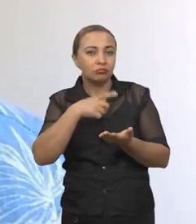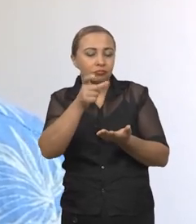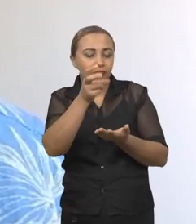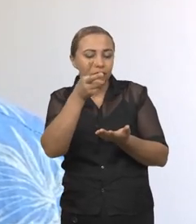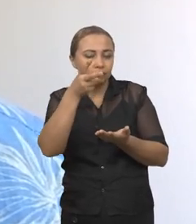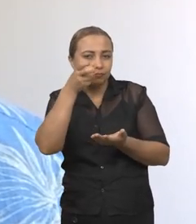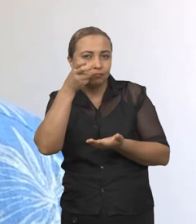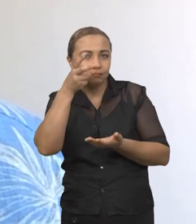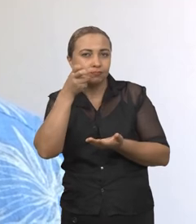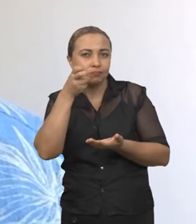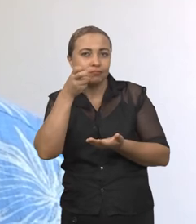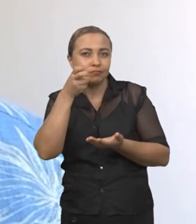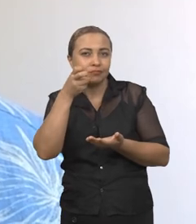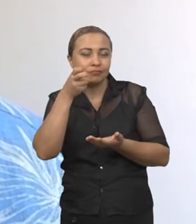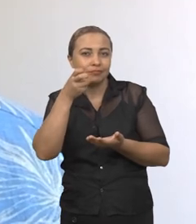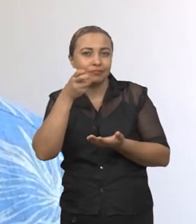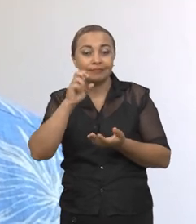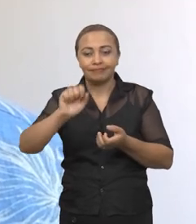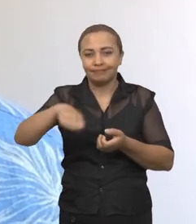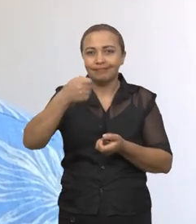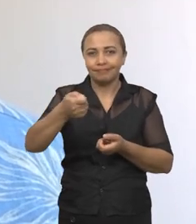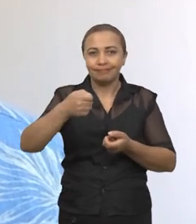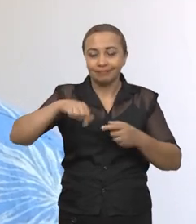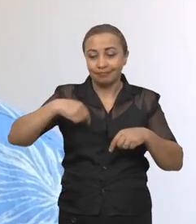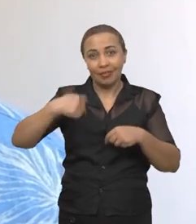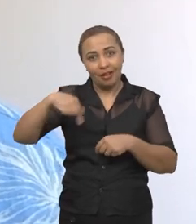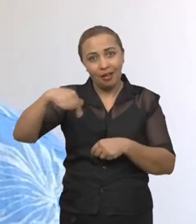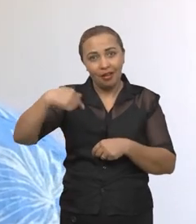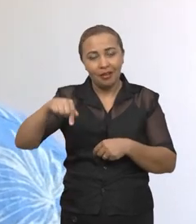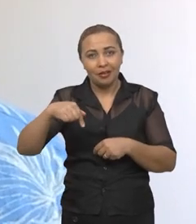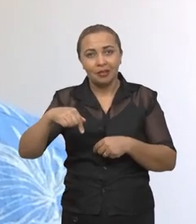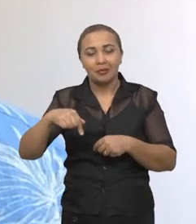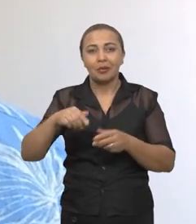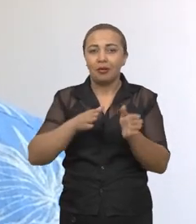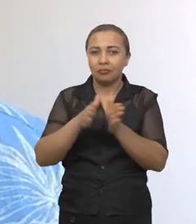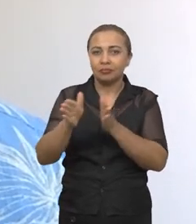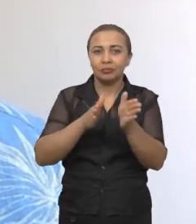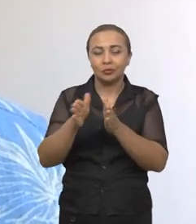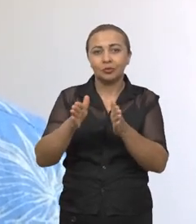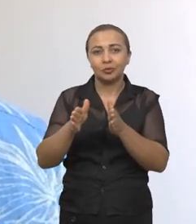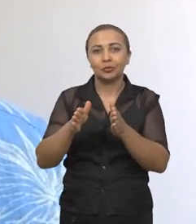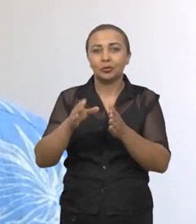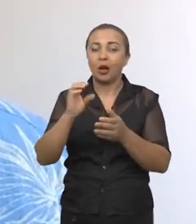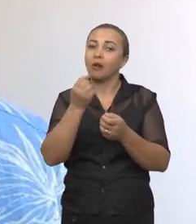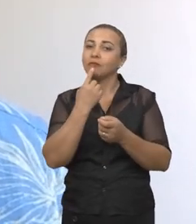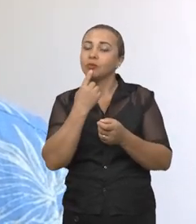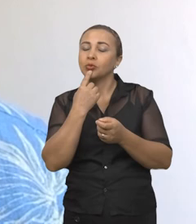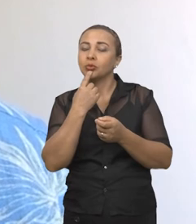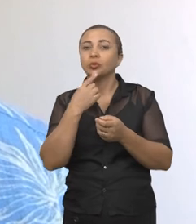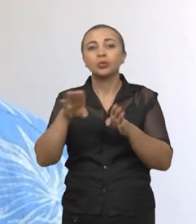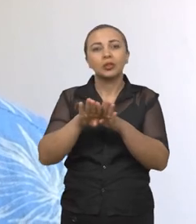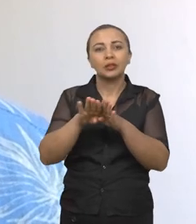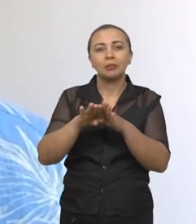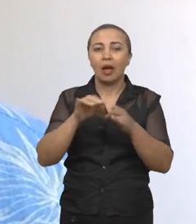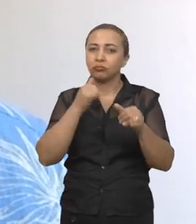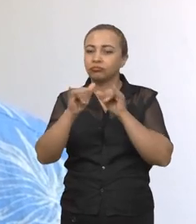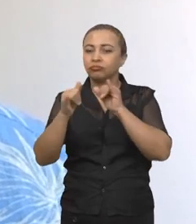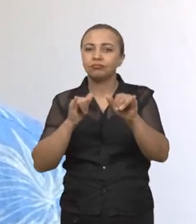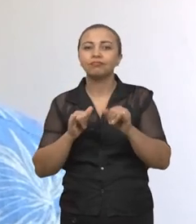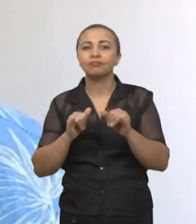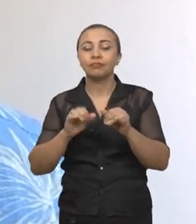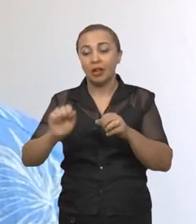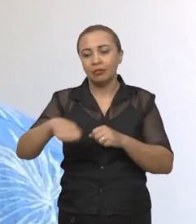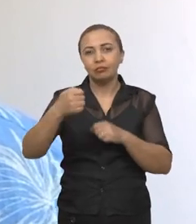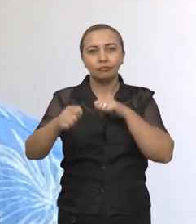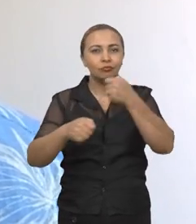o sinal eletroquímico da interação entre o soro sanguíneo e o sensor. E esse sinal